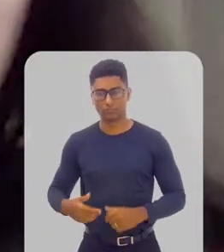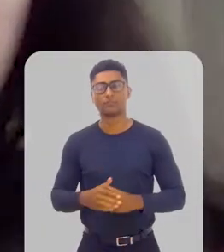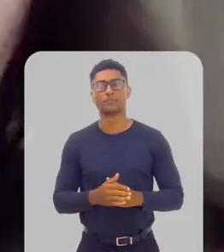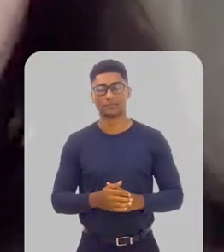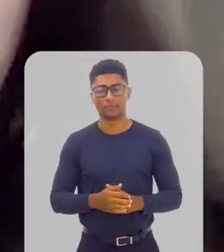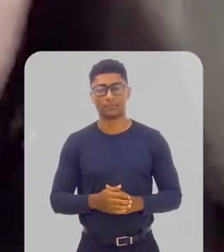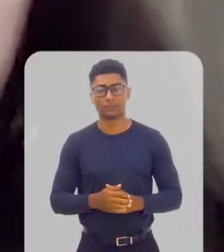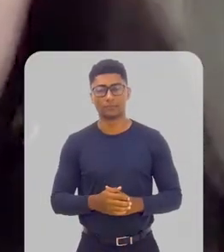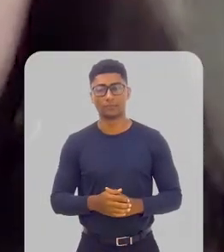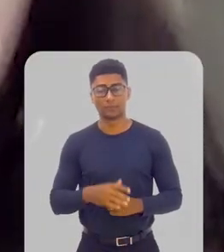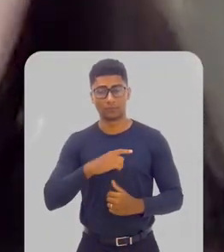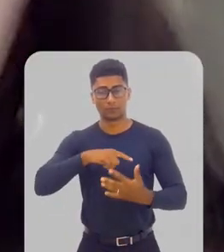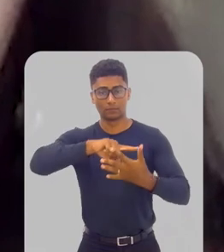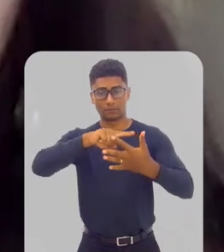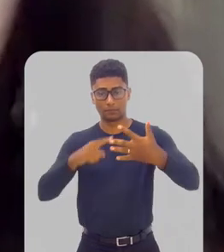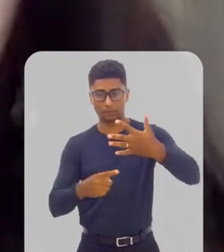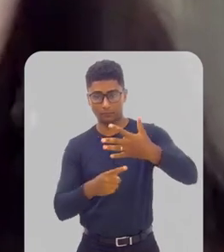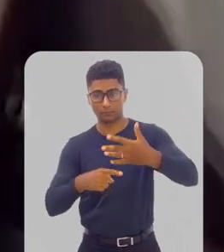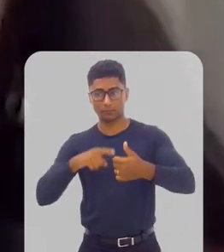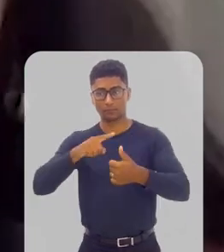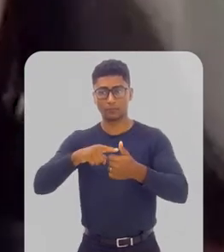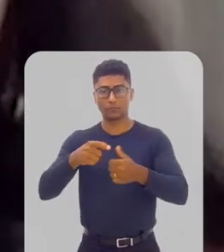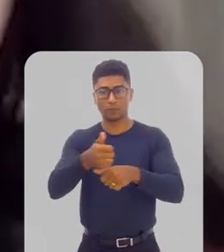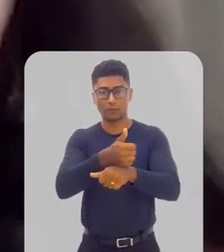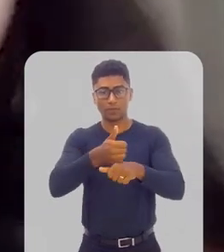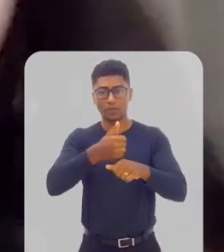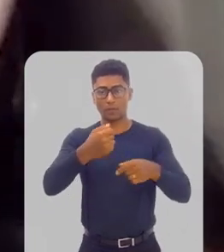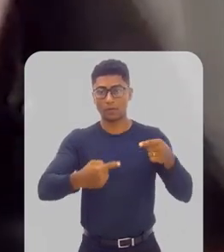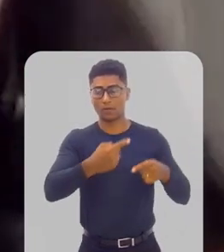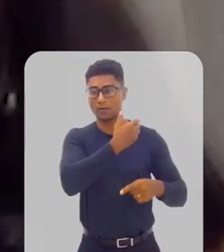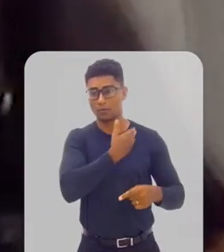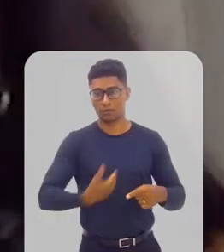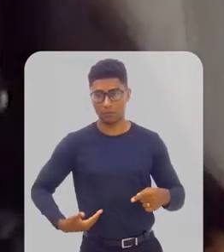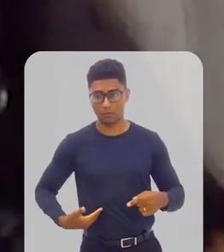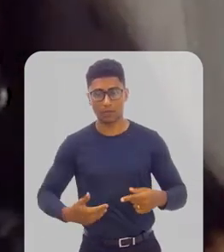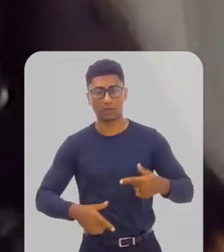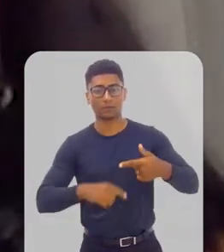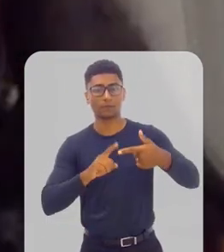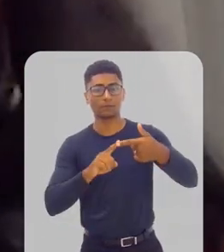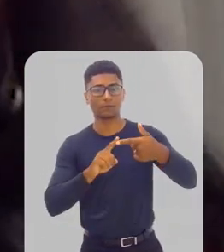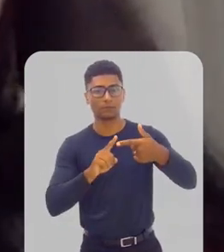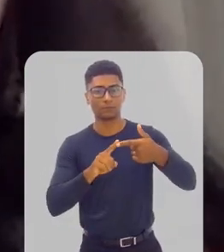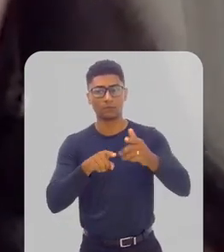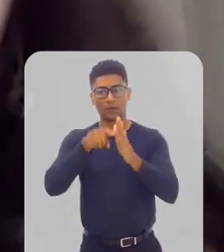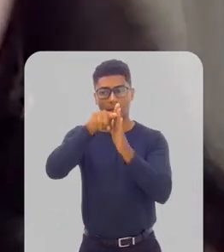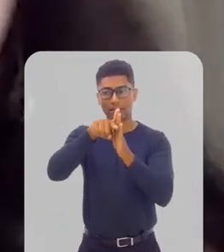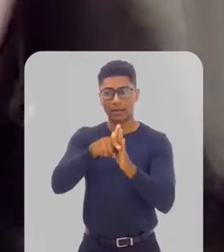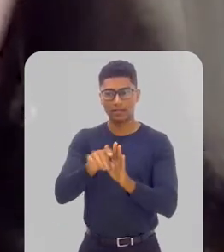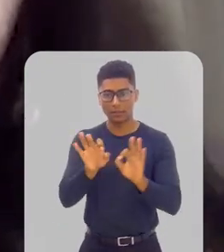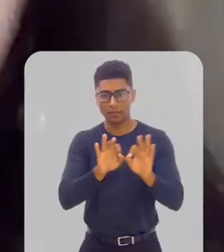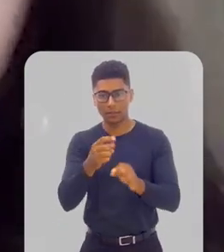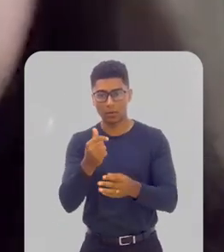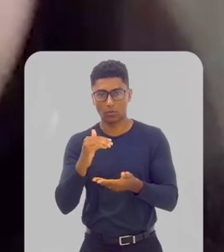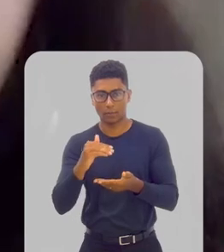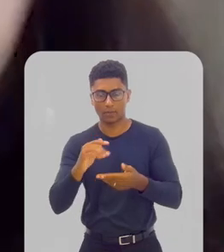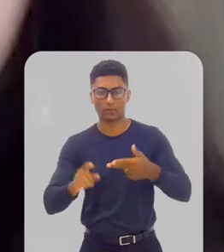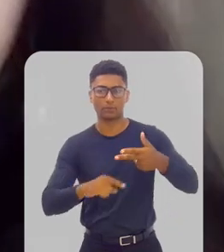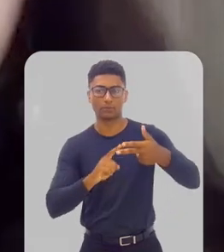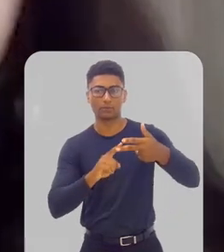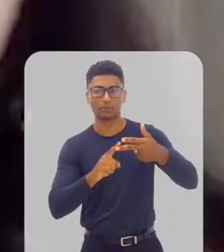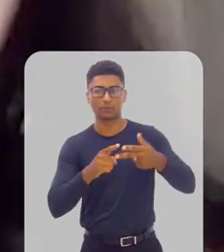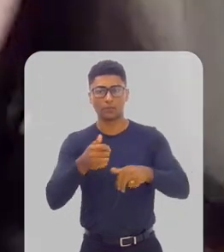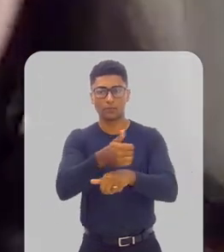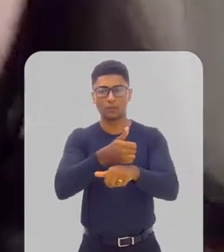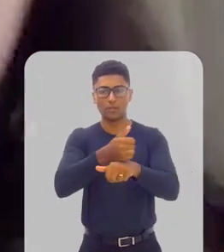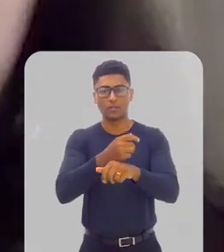verdade, são, em essência, cinco cargos. Especialistas em políticas públicas e gestão governamental, analista de planejamento e orçamento,